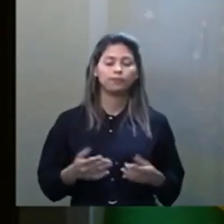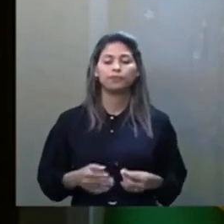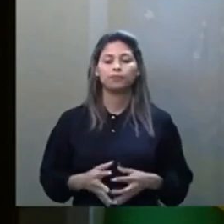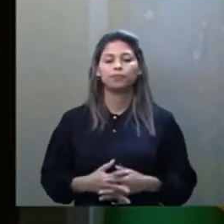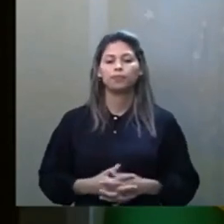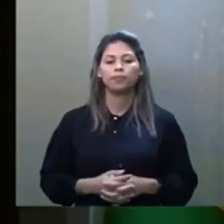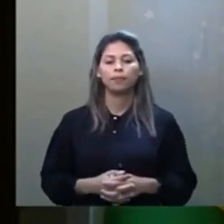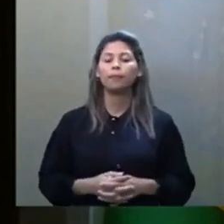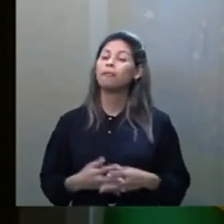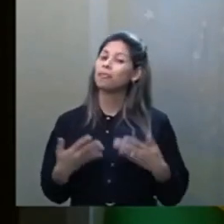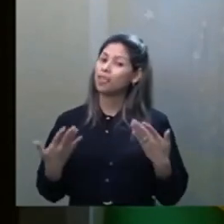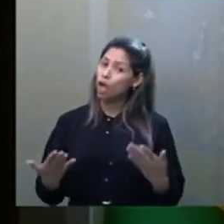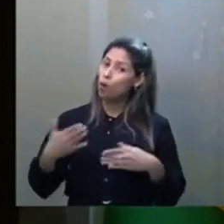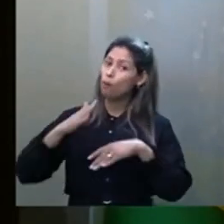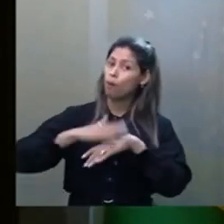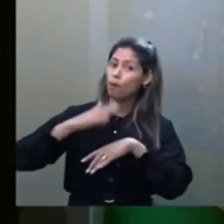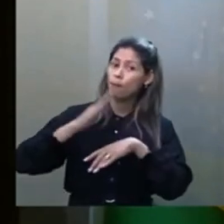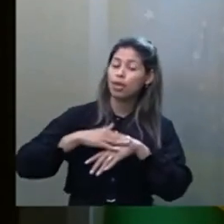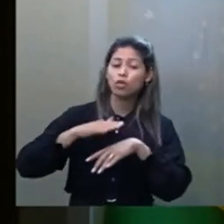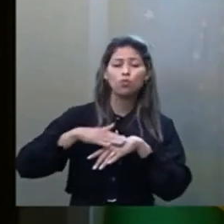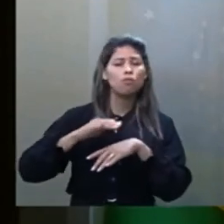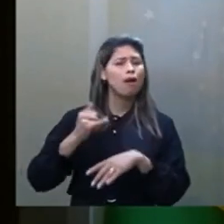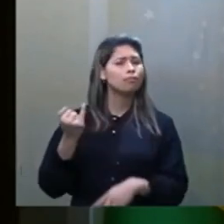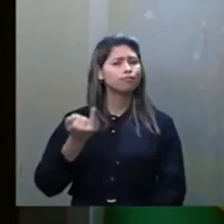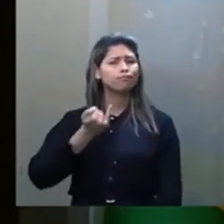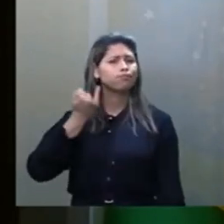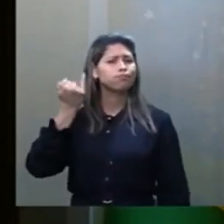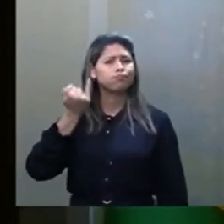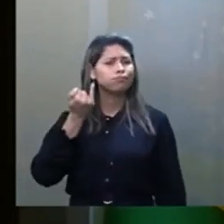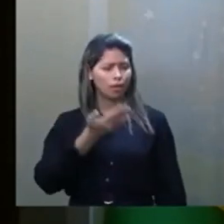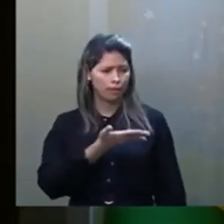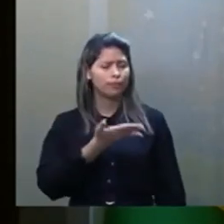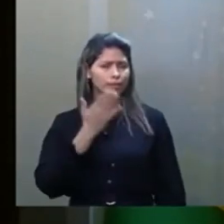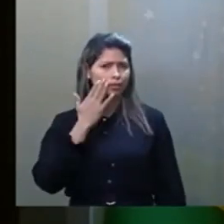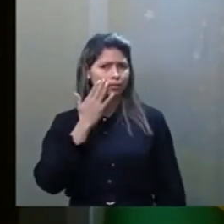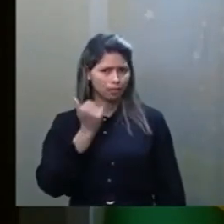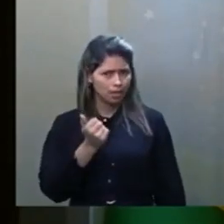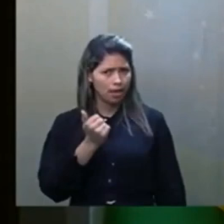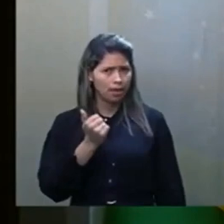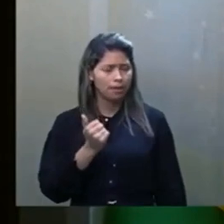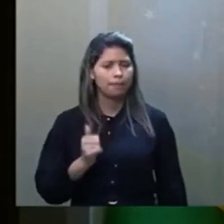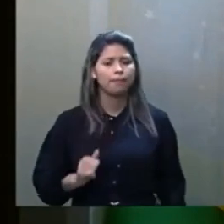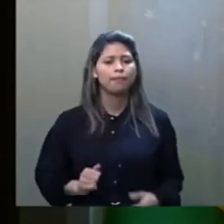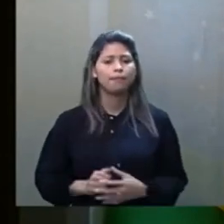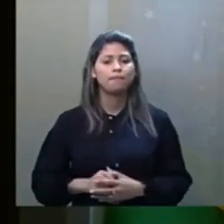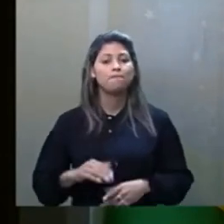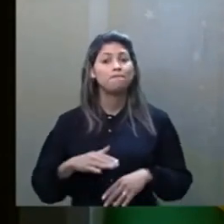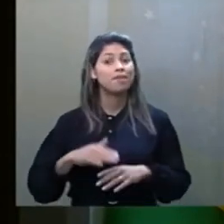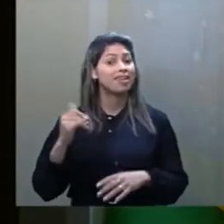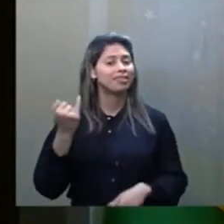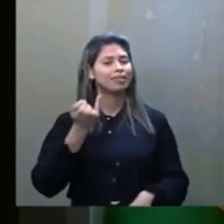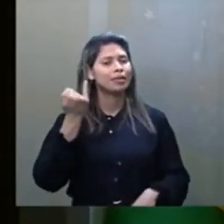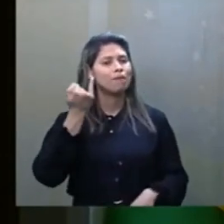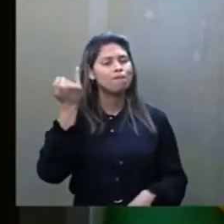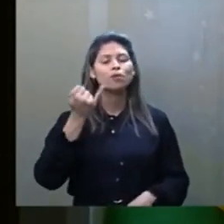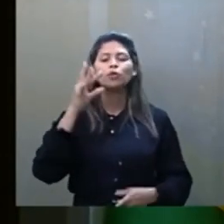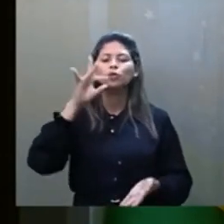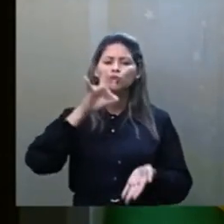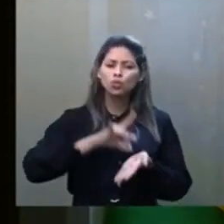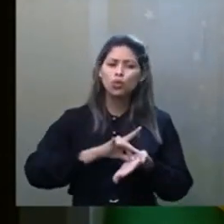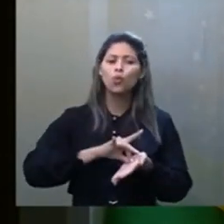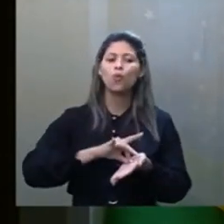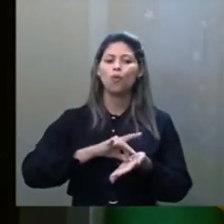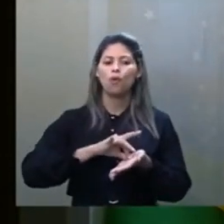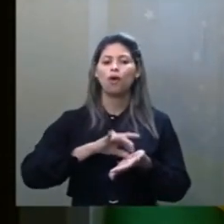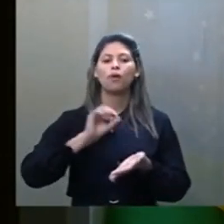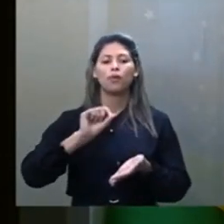Esse é momento mais importante. Quem lembra qual foi o momento mais importante? Foi exatamente aquilo que o nosso